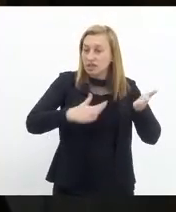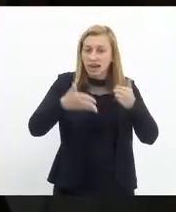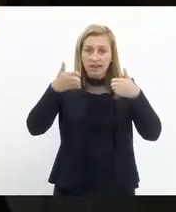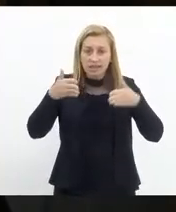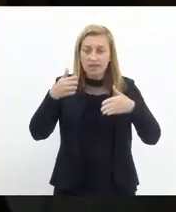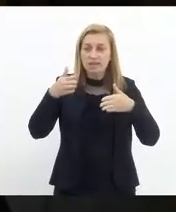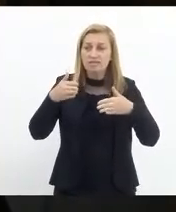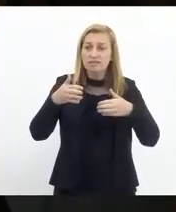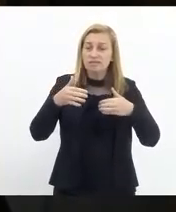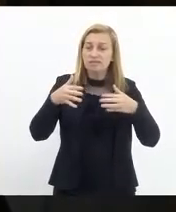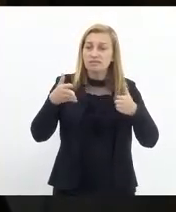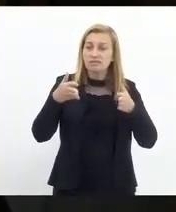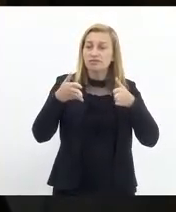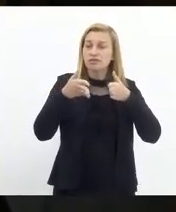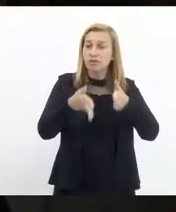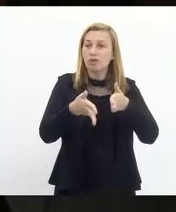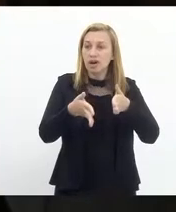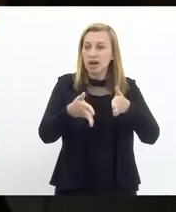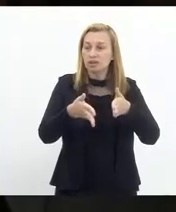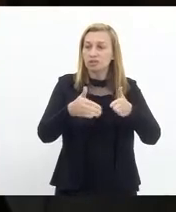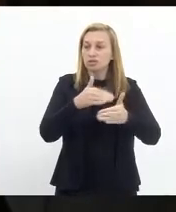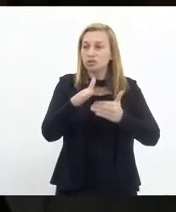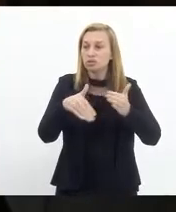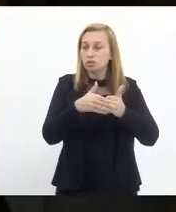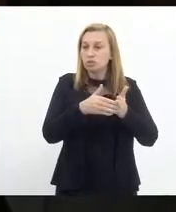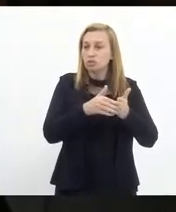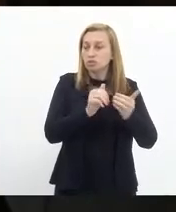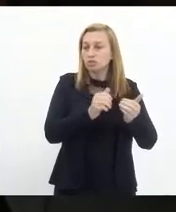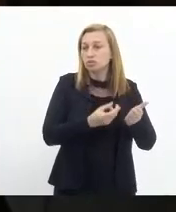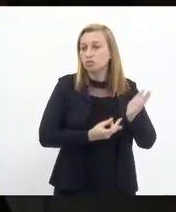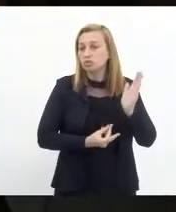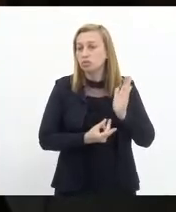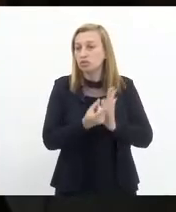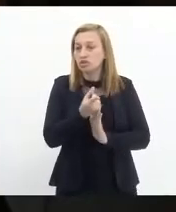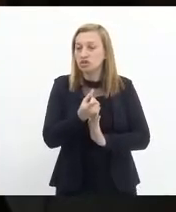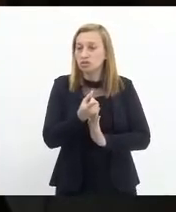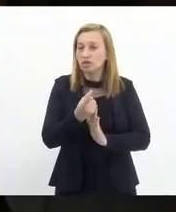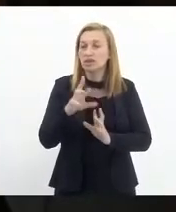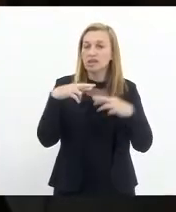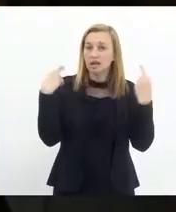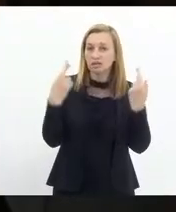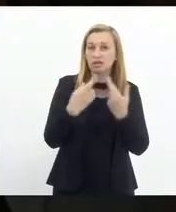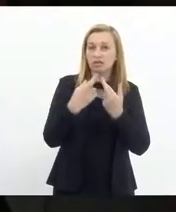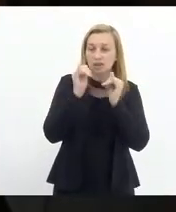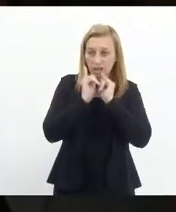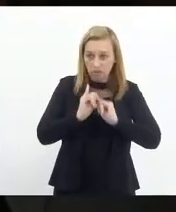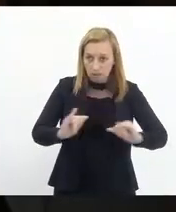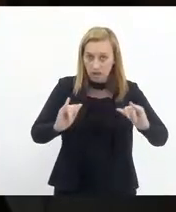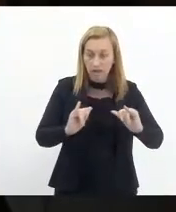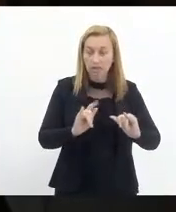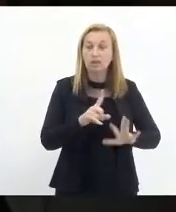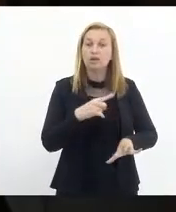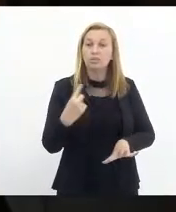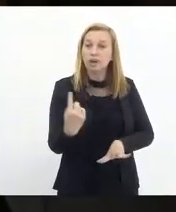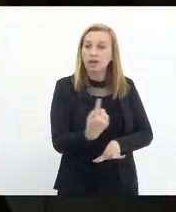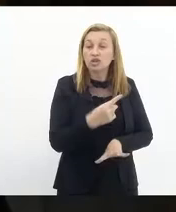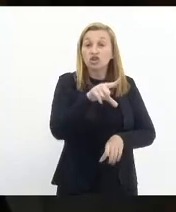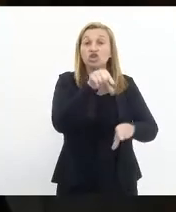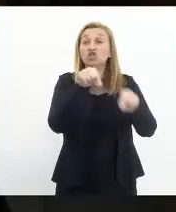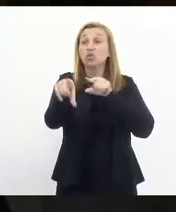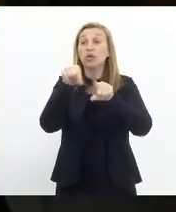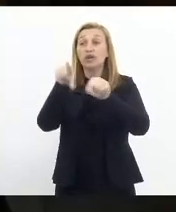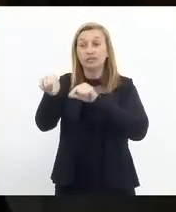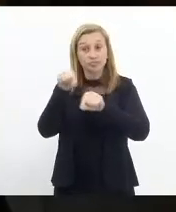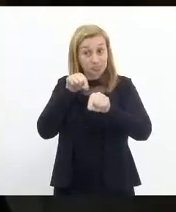esse plano de investimentos. Então, essa reunião será anunciada para que a gente escolha